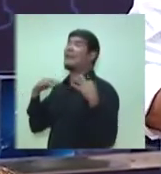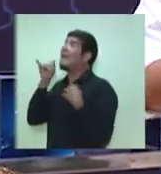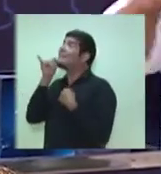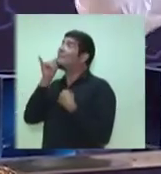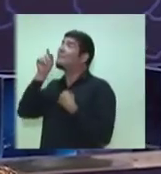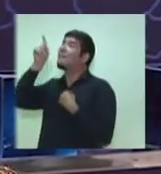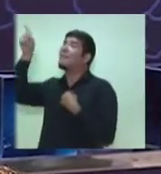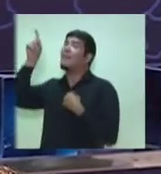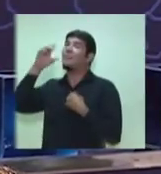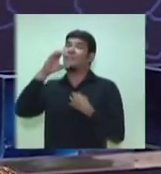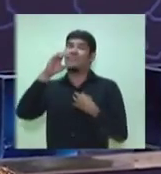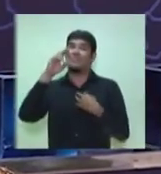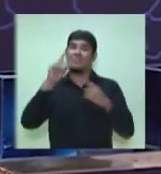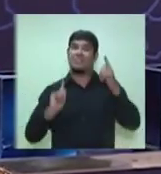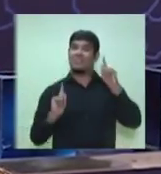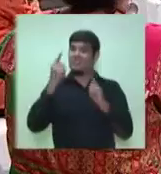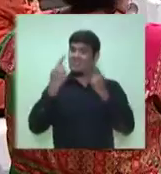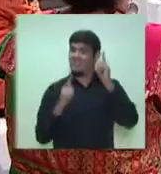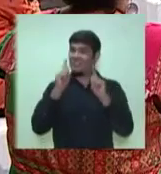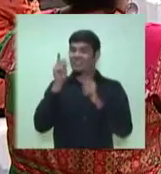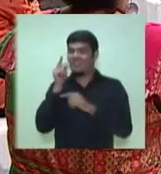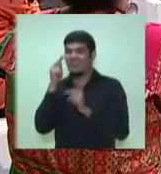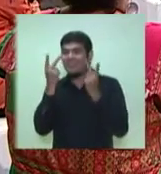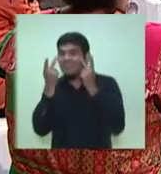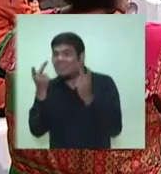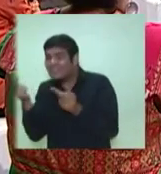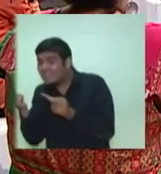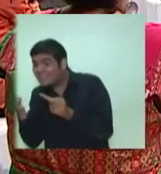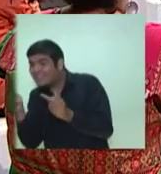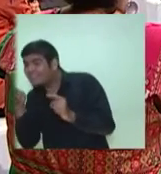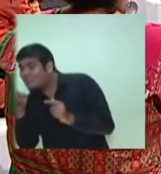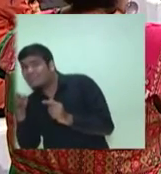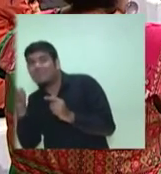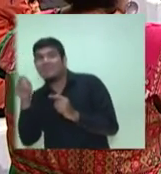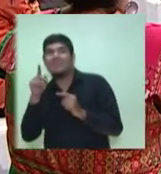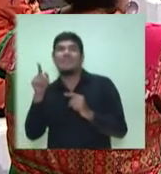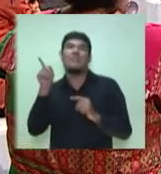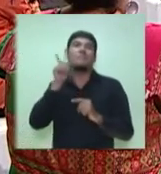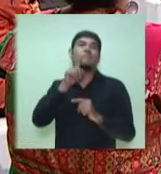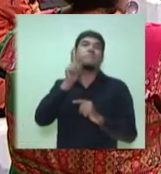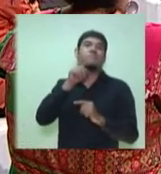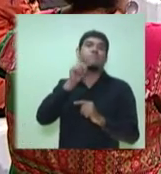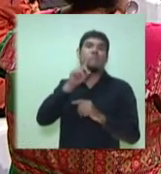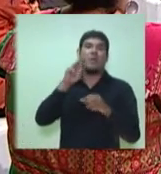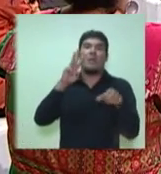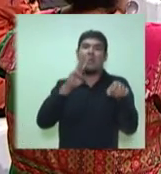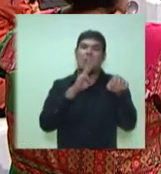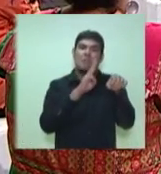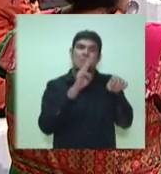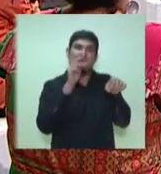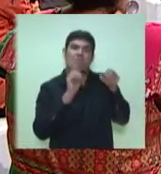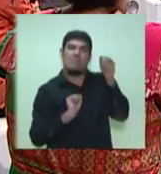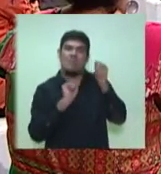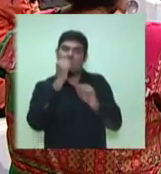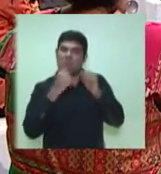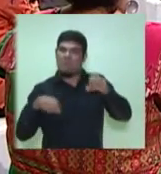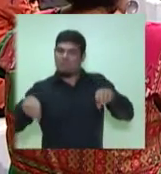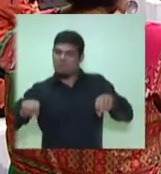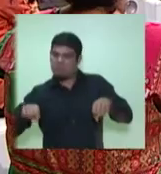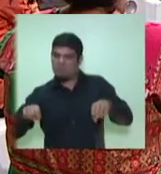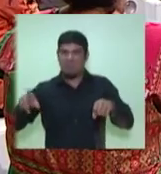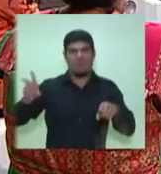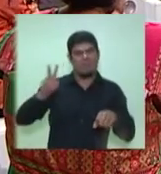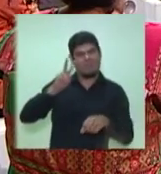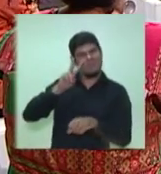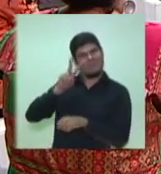vinícola. Vai nos Estados Unidos e visita a fábrica da BMW, da Harley Davidson. Aqui nós precisamos estimular o turista que vem aqui